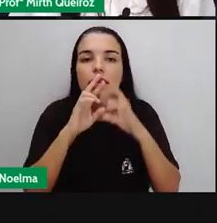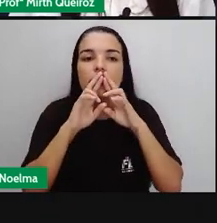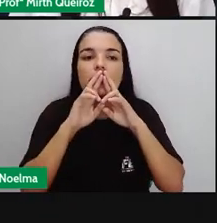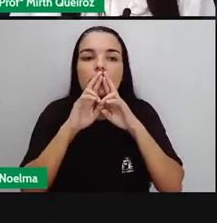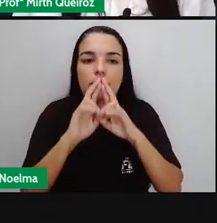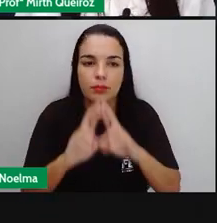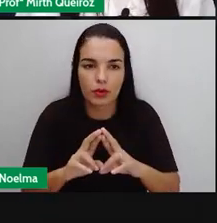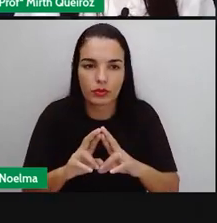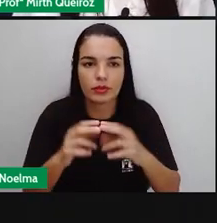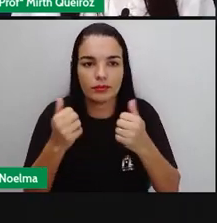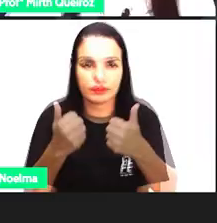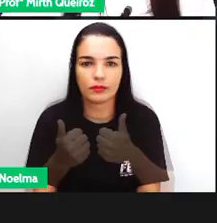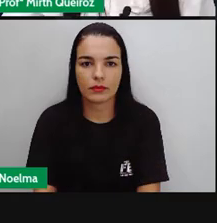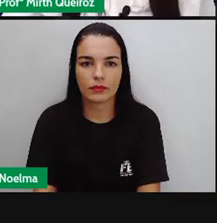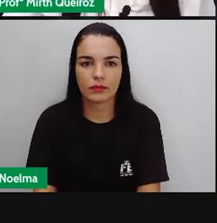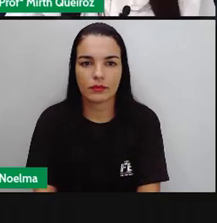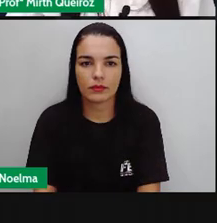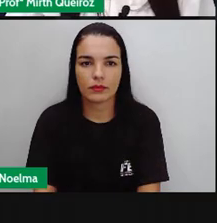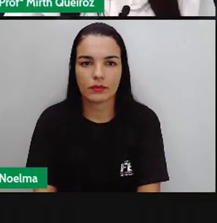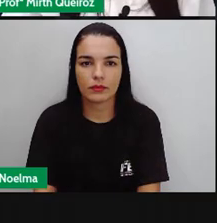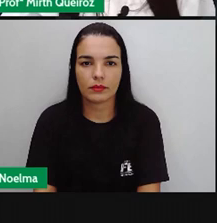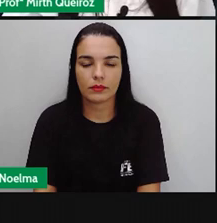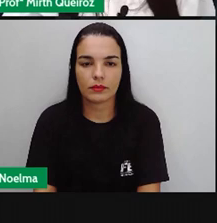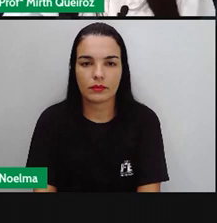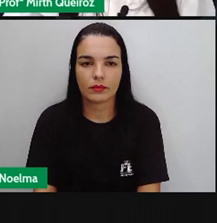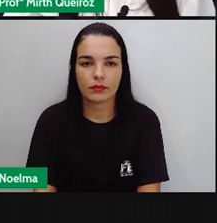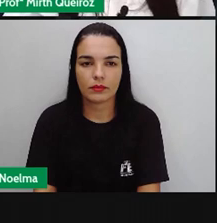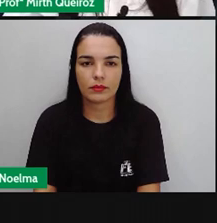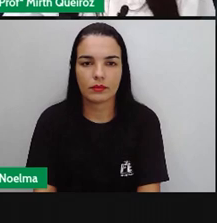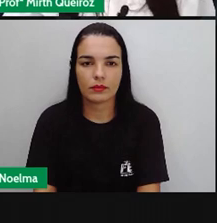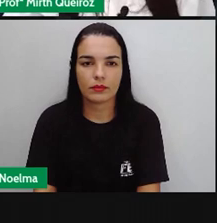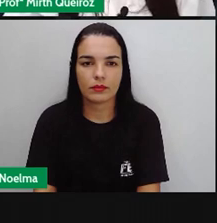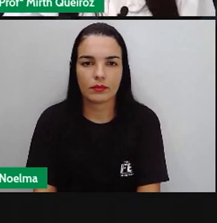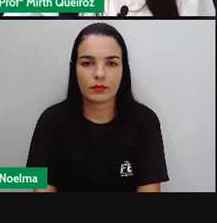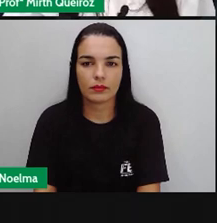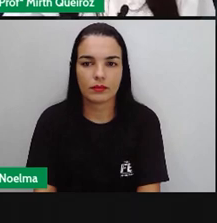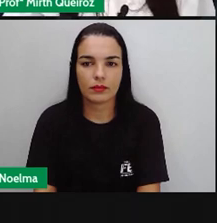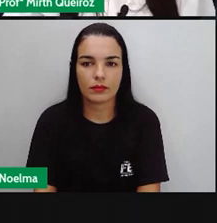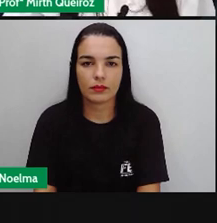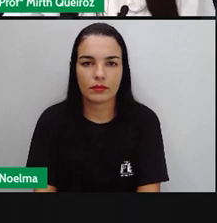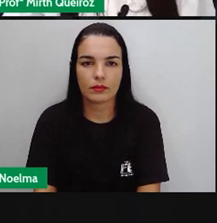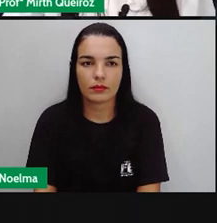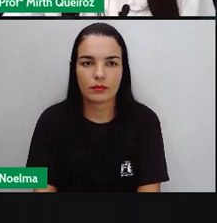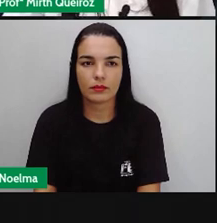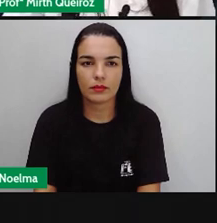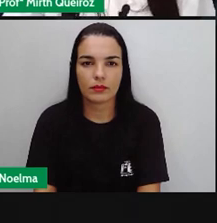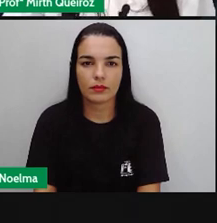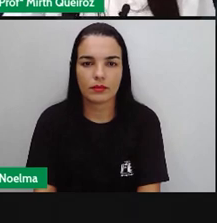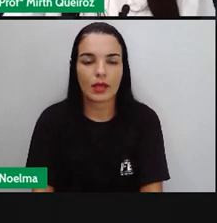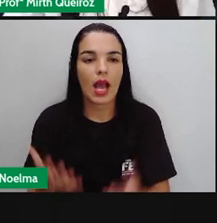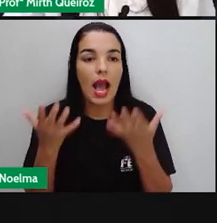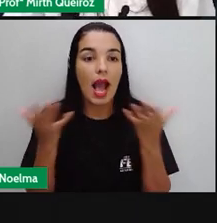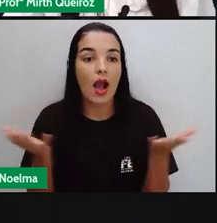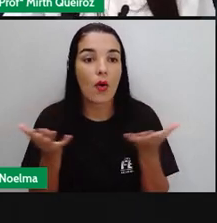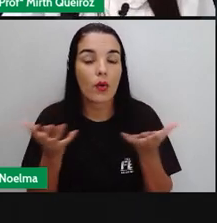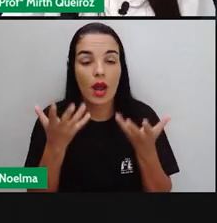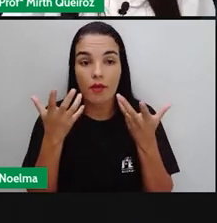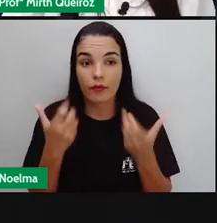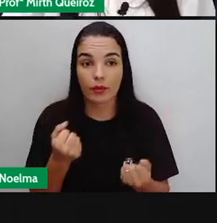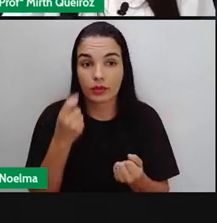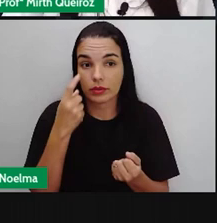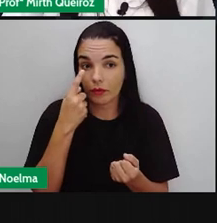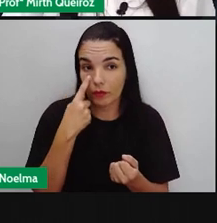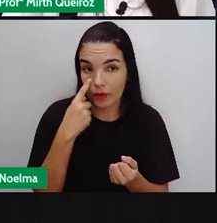o vídeo, certo? Vamos então aprender um pouquinho mais depois de vocês terem anotado aquelas perguntas.